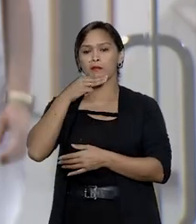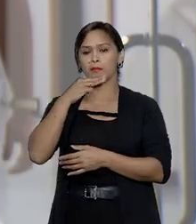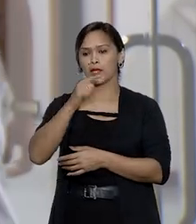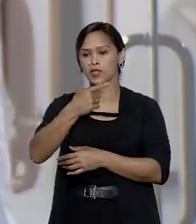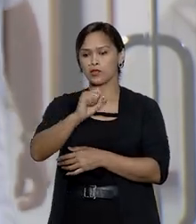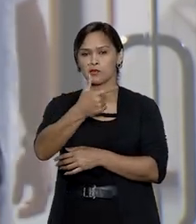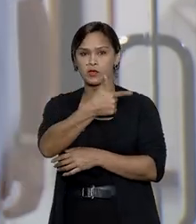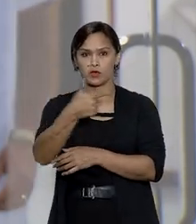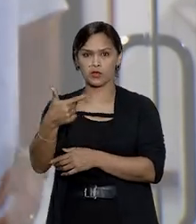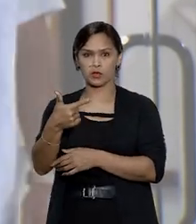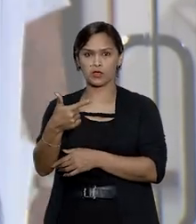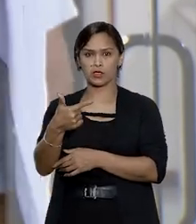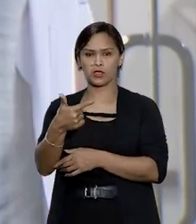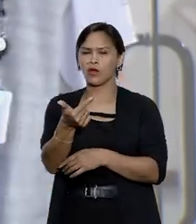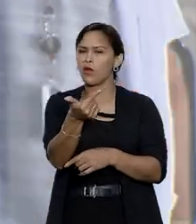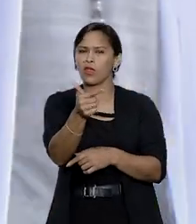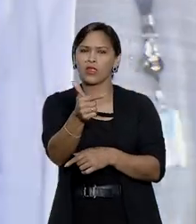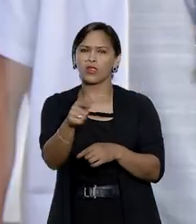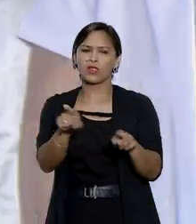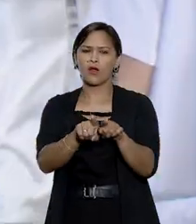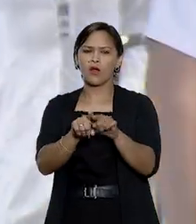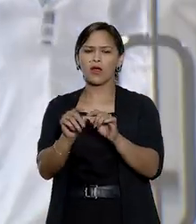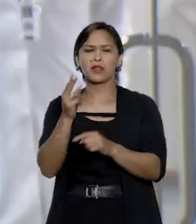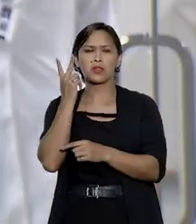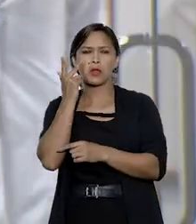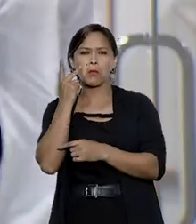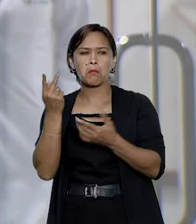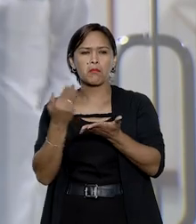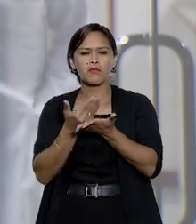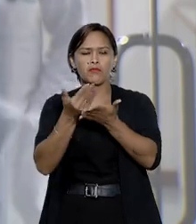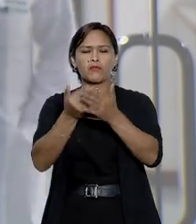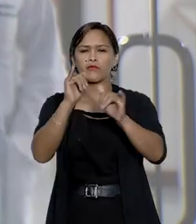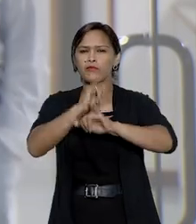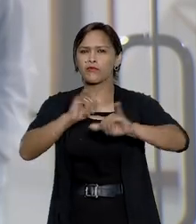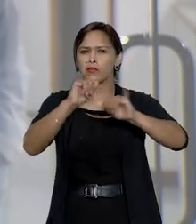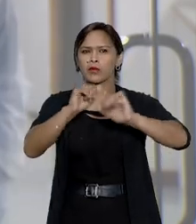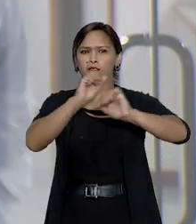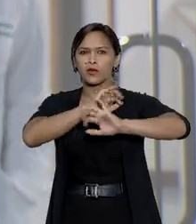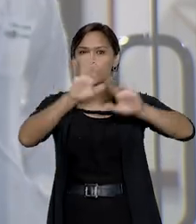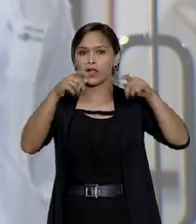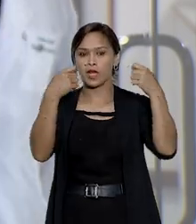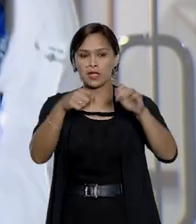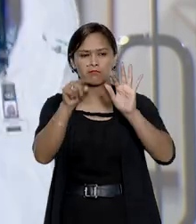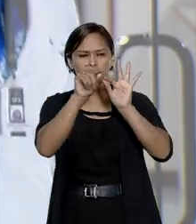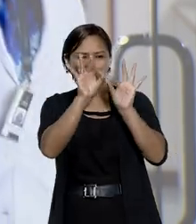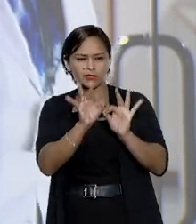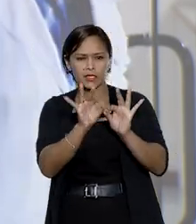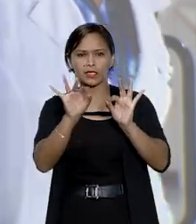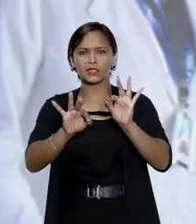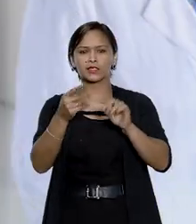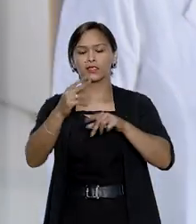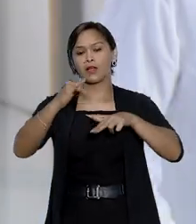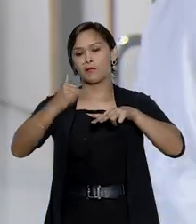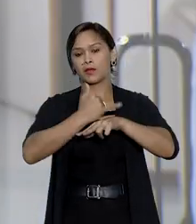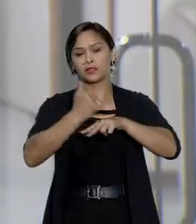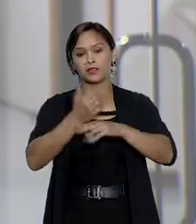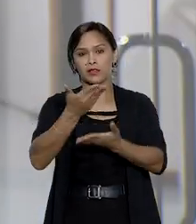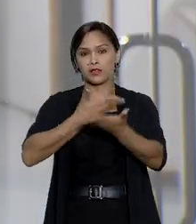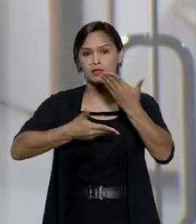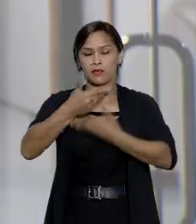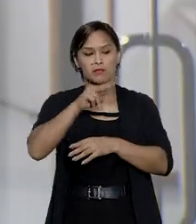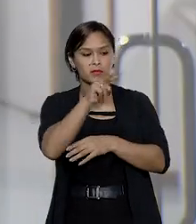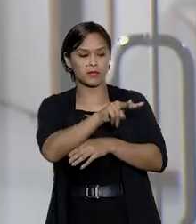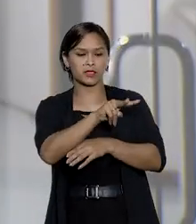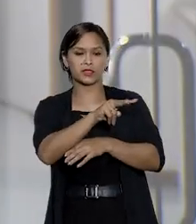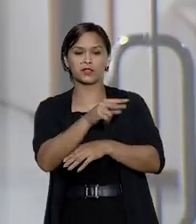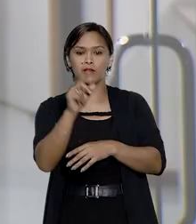2002, quando não eram habituais a prestação de informação clara e precisa ao paciente nem a participação deste